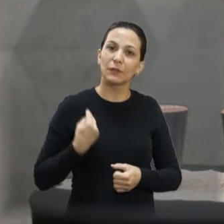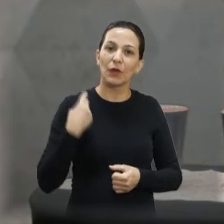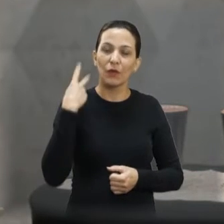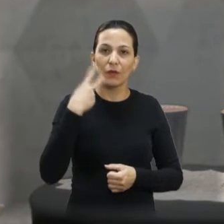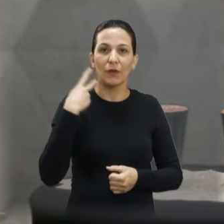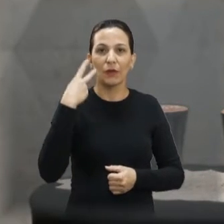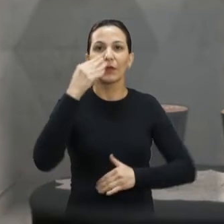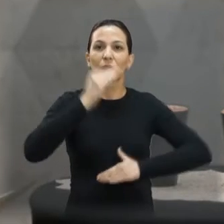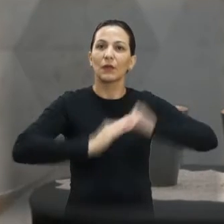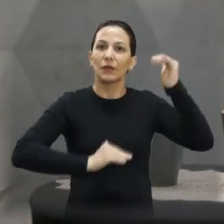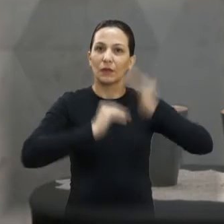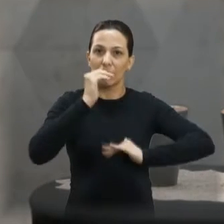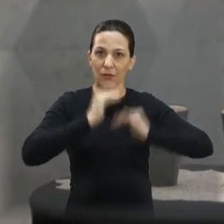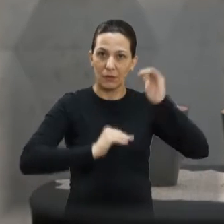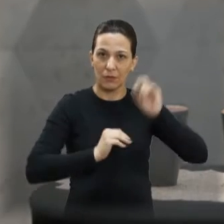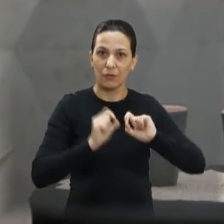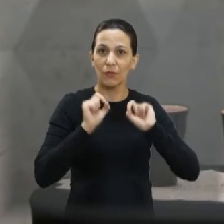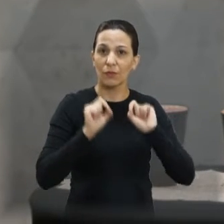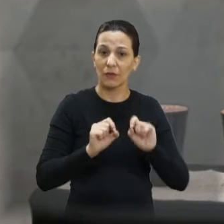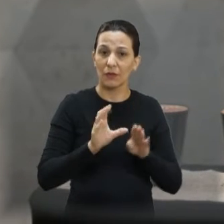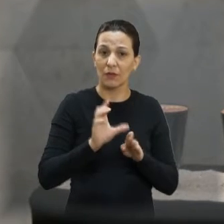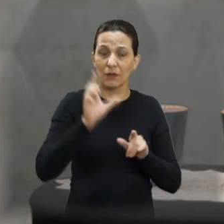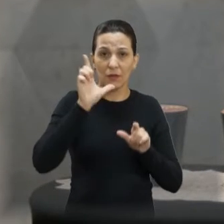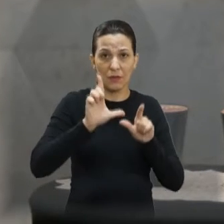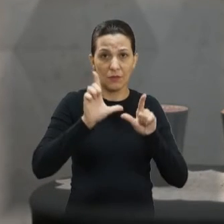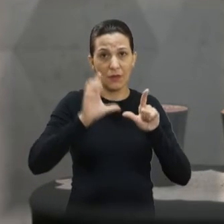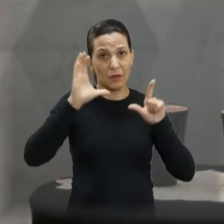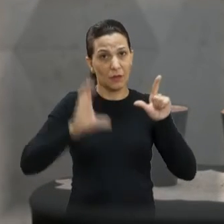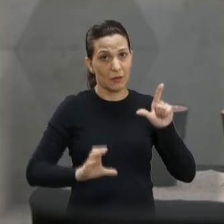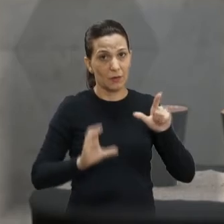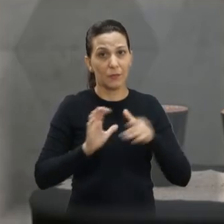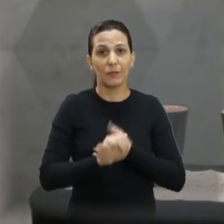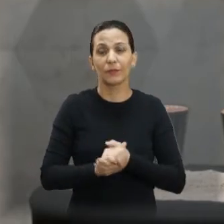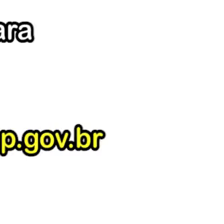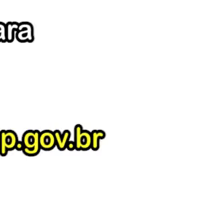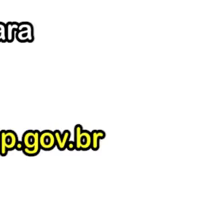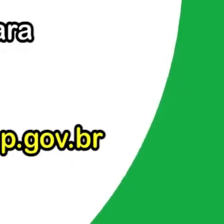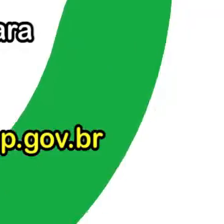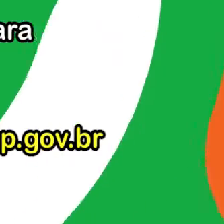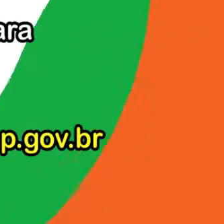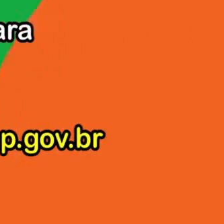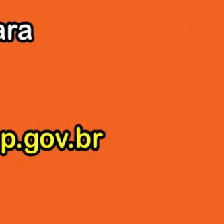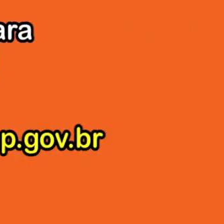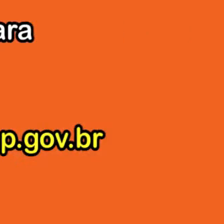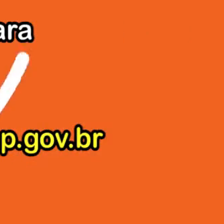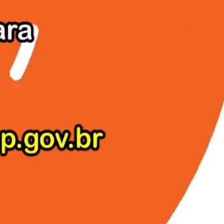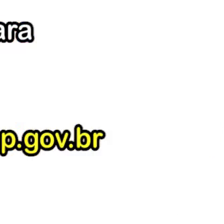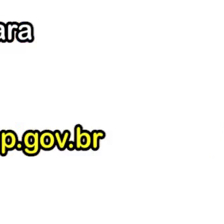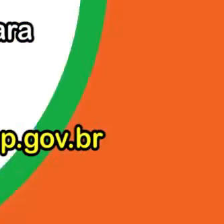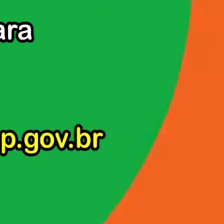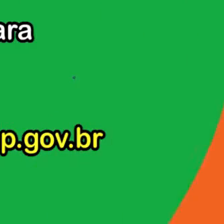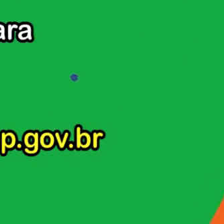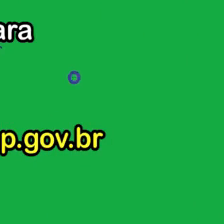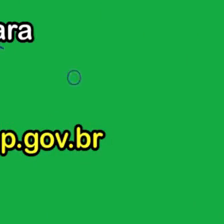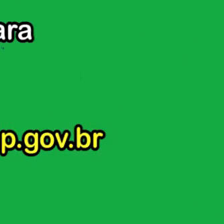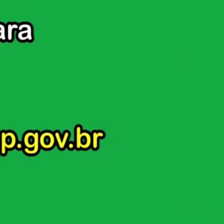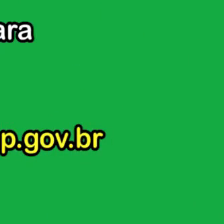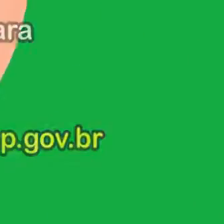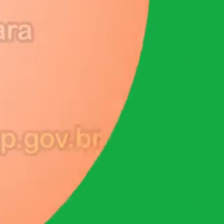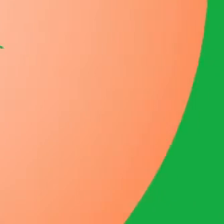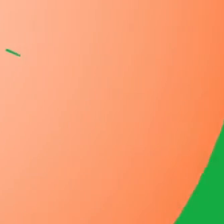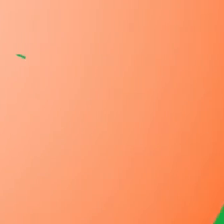programa Vereadores em Ação, aqui na TV Câmara. Tchau. Tchau. Tchau.